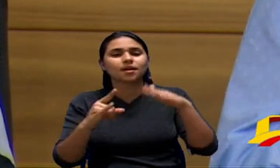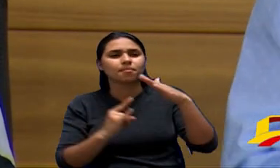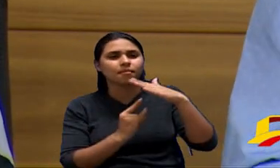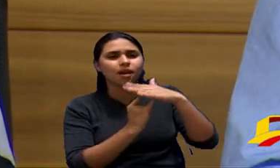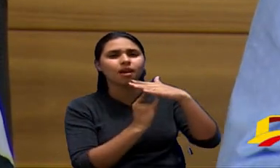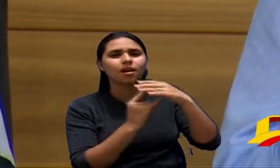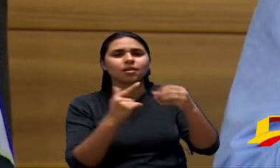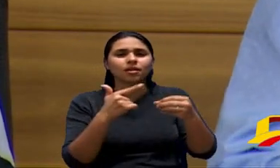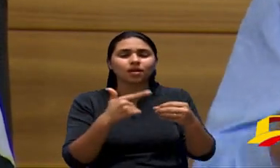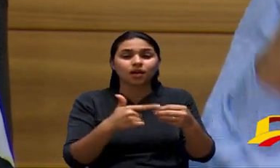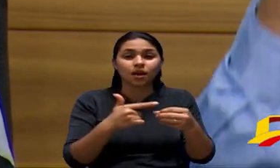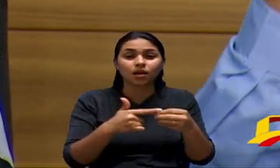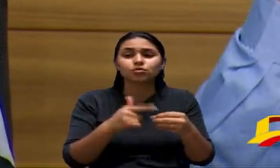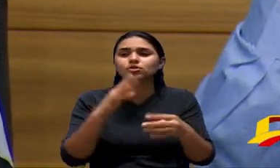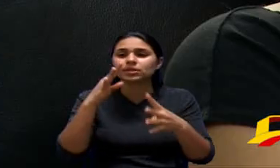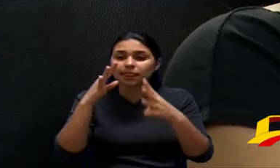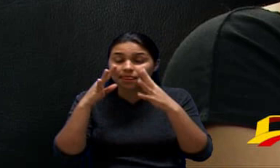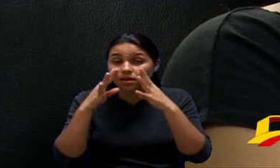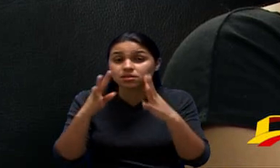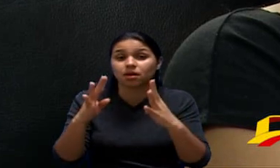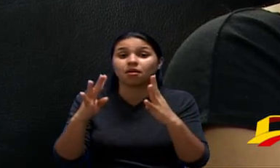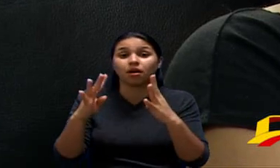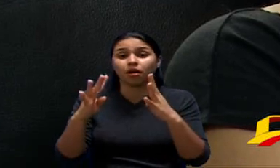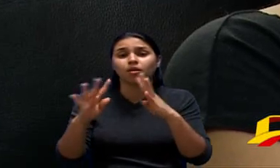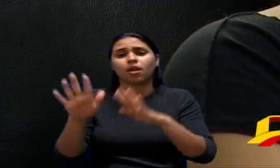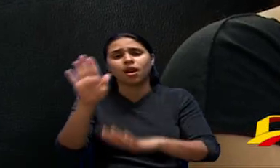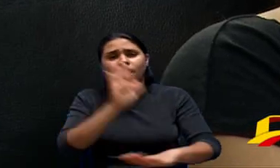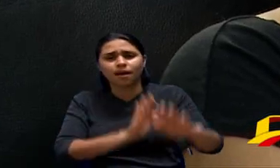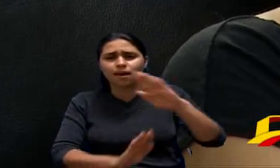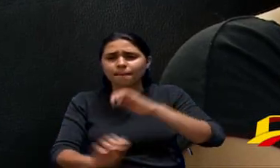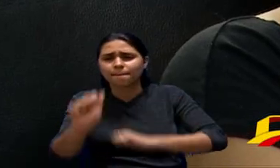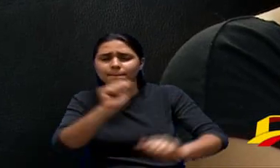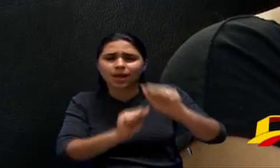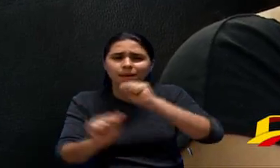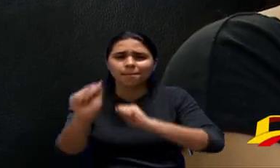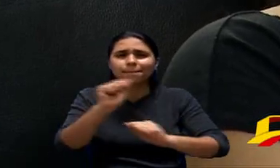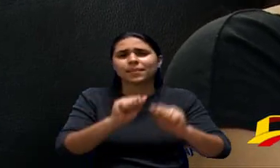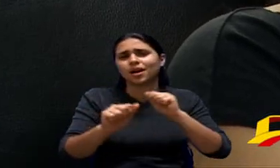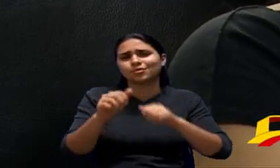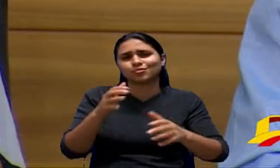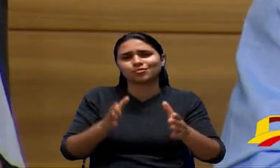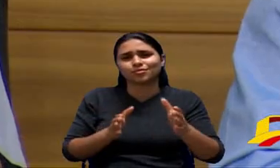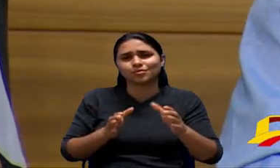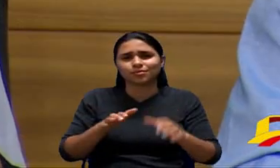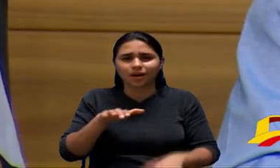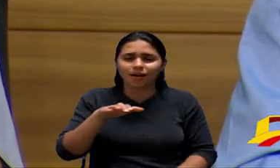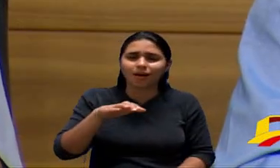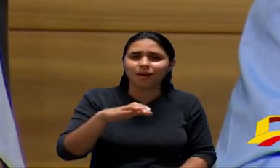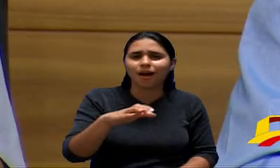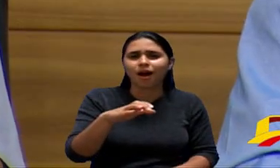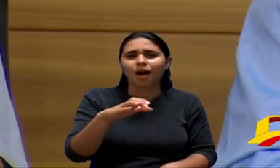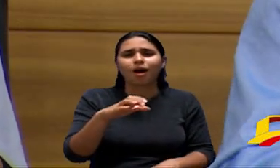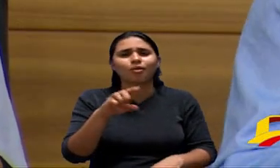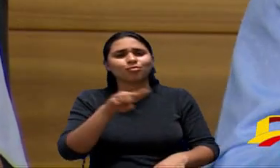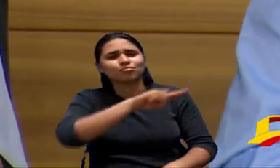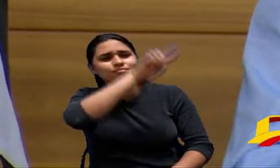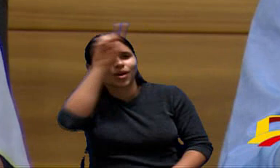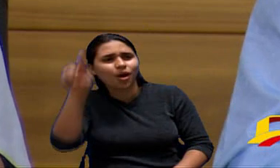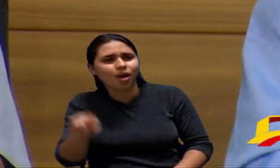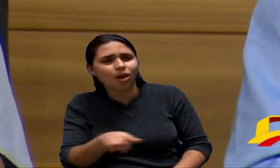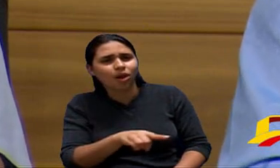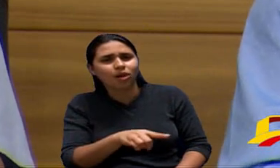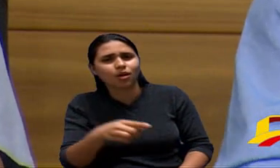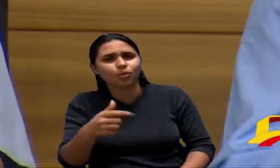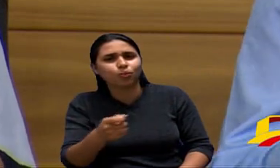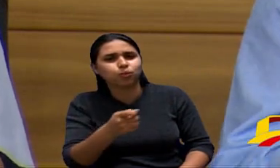passageiro que está com o seu veículo abastecendo limpando o vidro do seu veículo calibrando os pneus do seu veículo e vendo